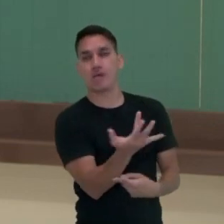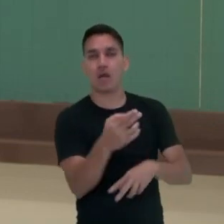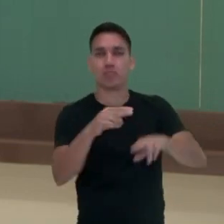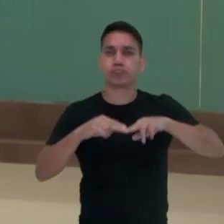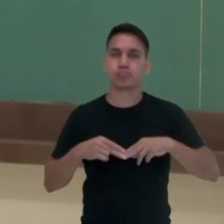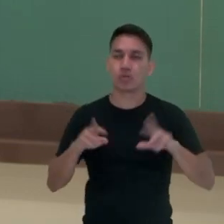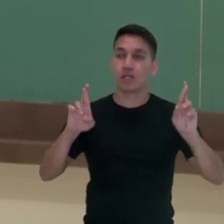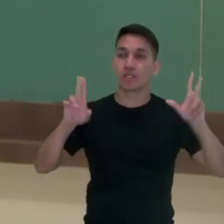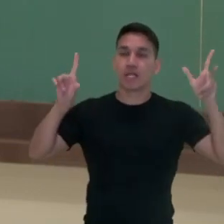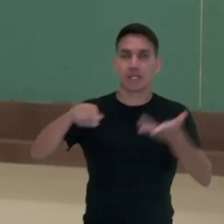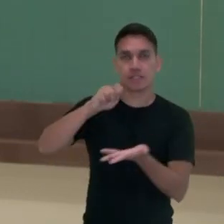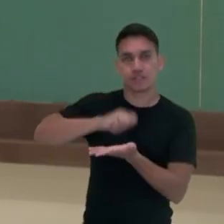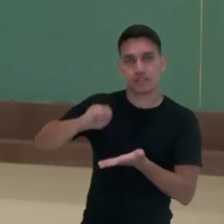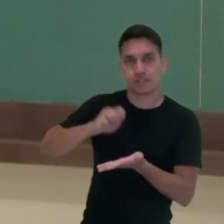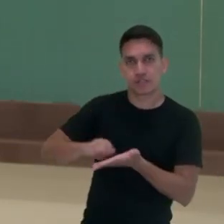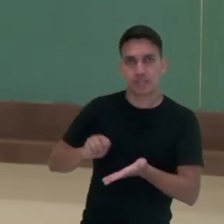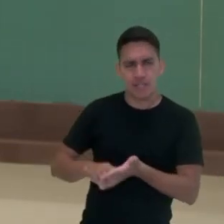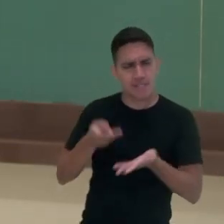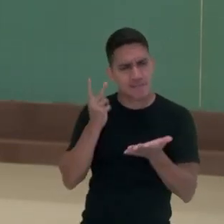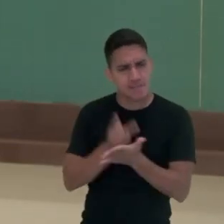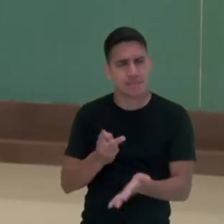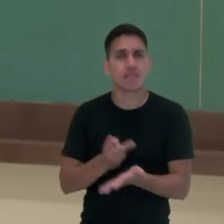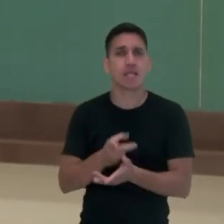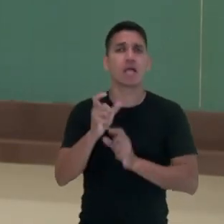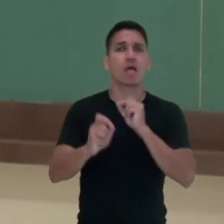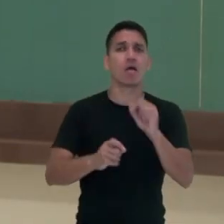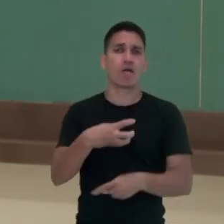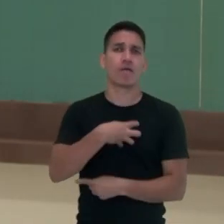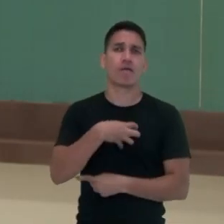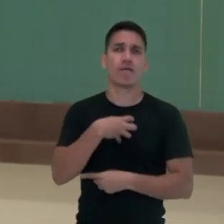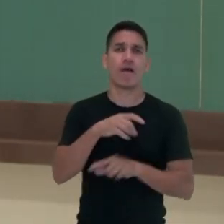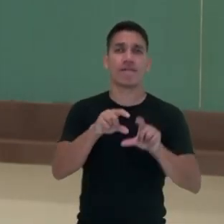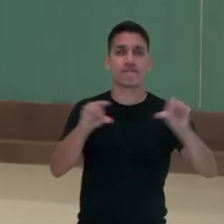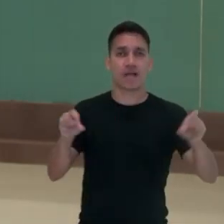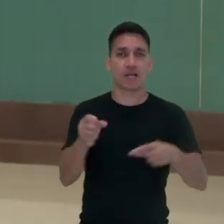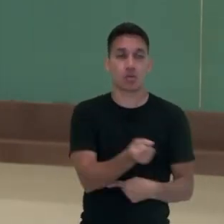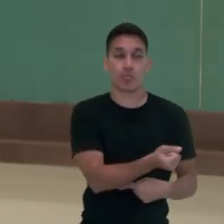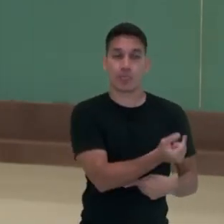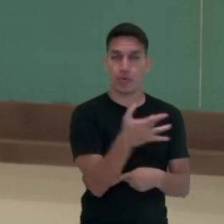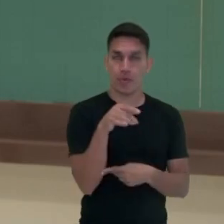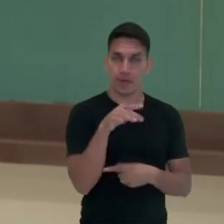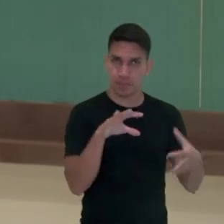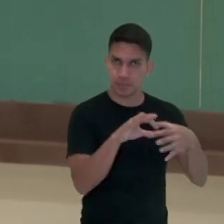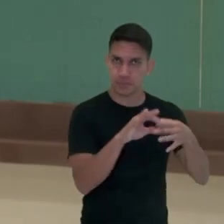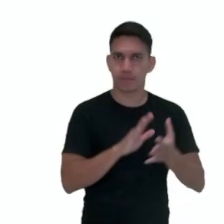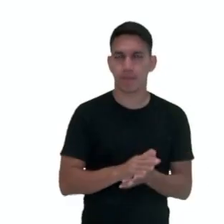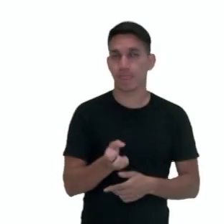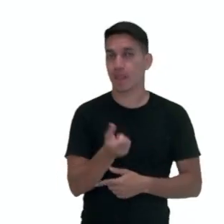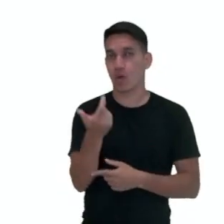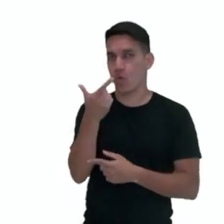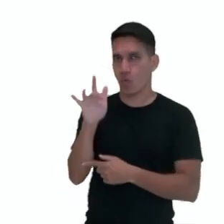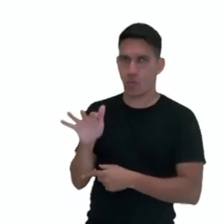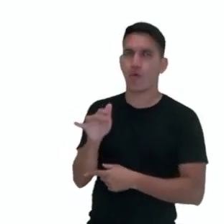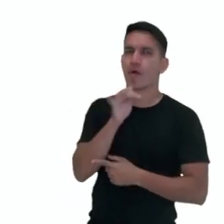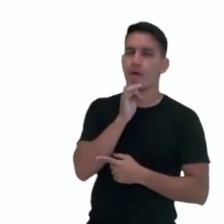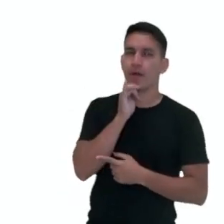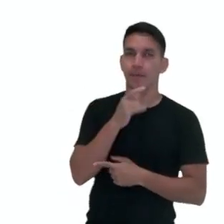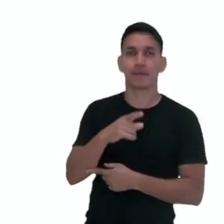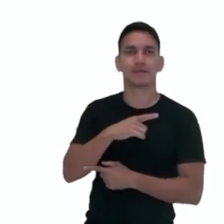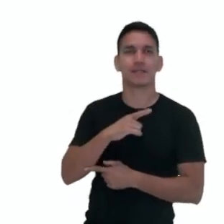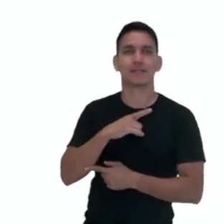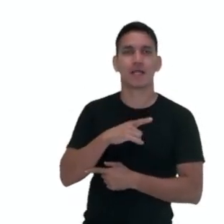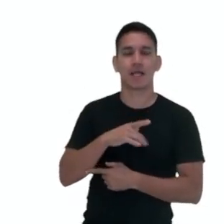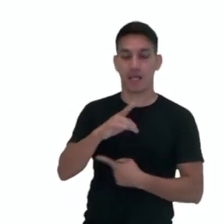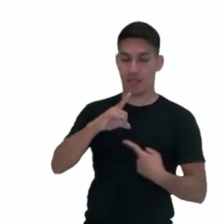circunflexo, sempre que a frase estiver no plural, ok? Então, mais exemplos aqui. Também as derivadas dos verbos ter,